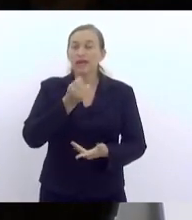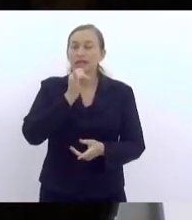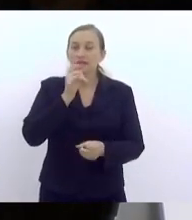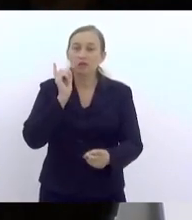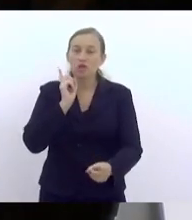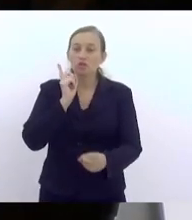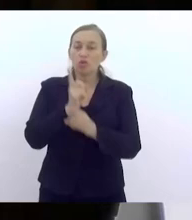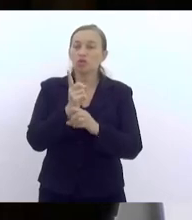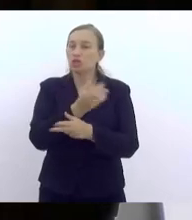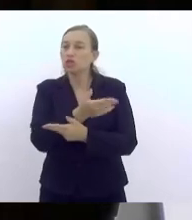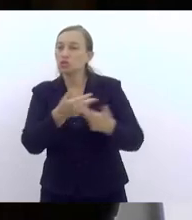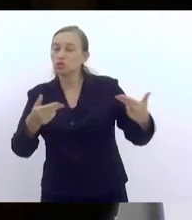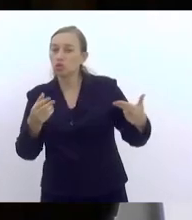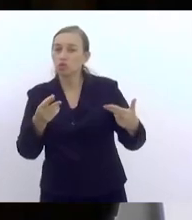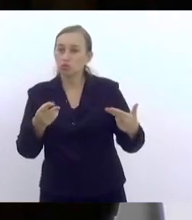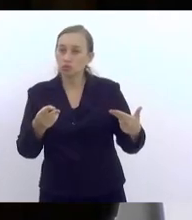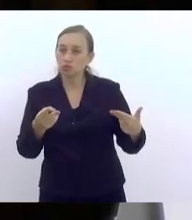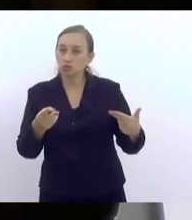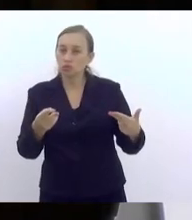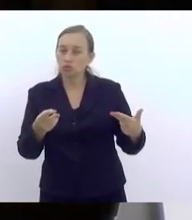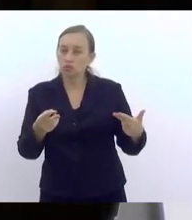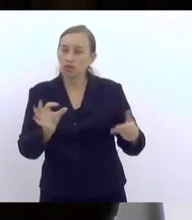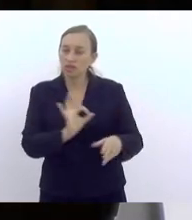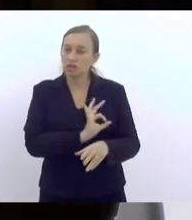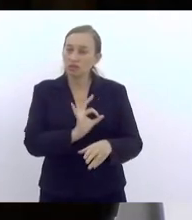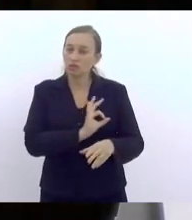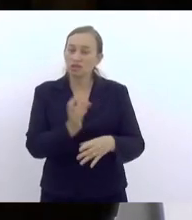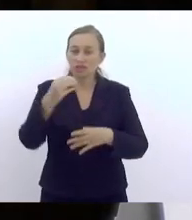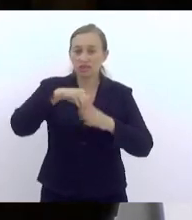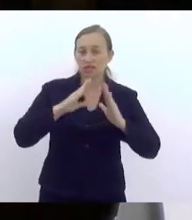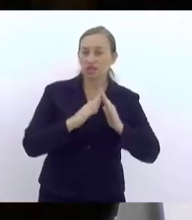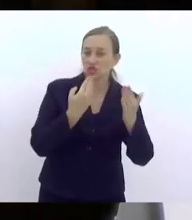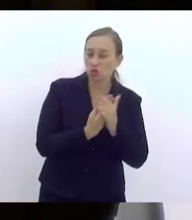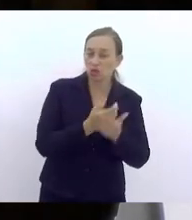da escola. E a escola, durante muito tempo, esteve com esse peso.